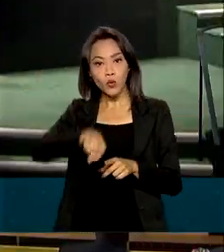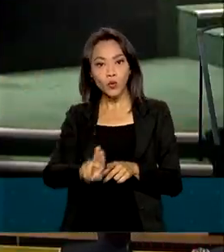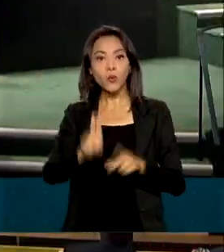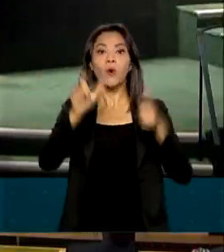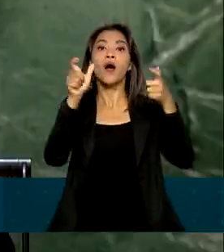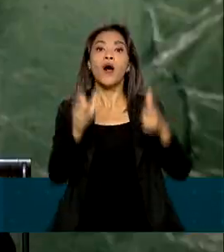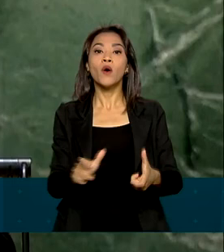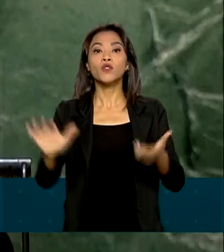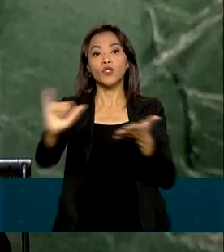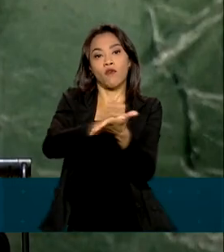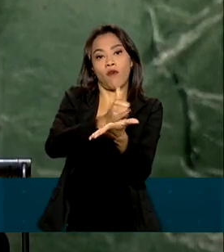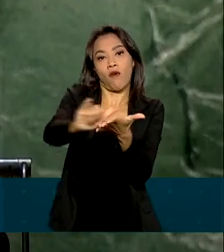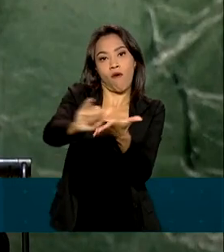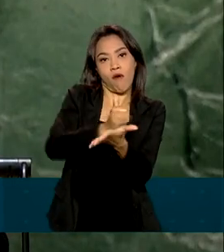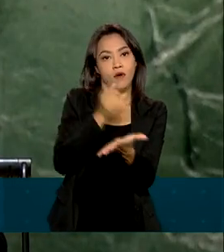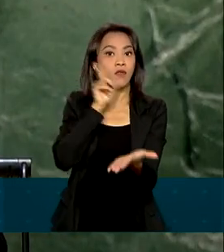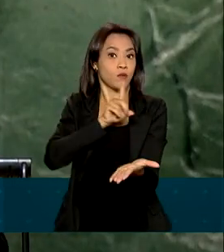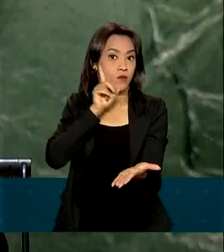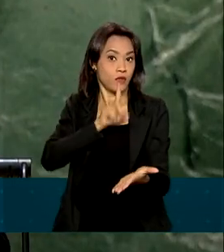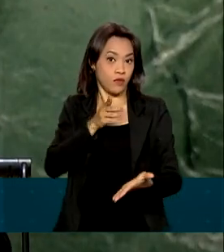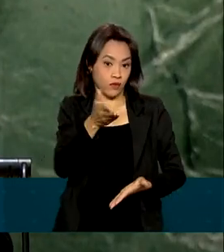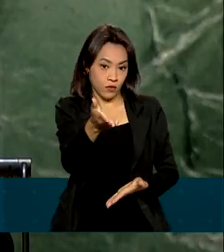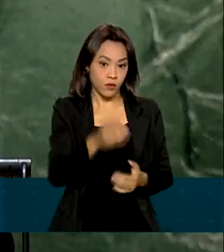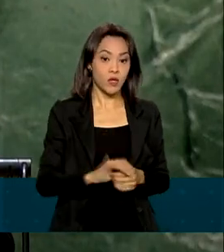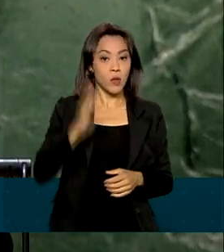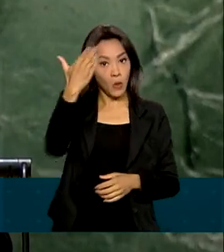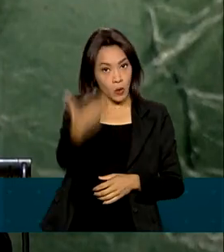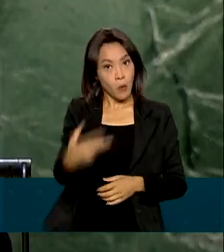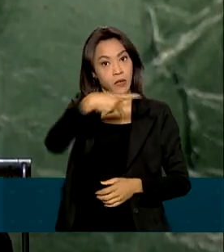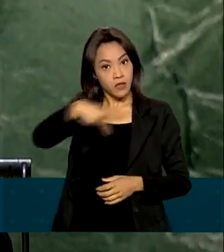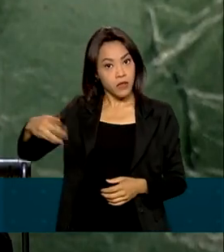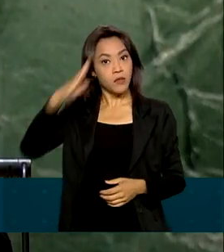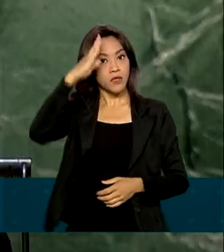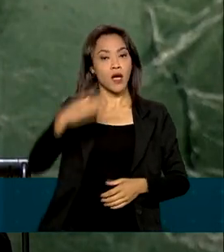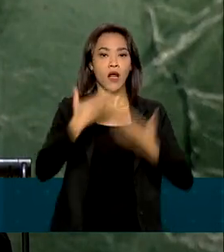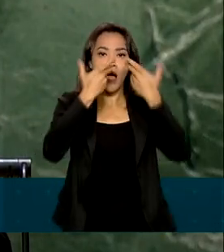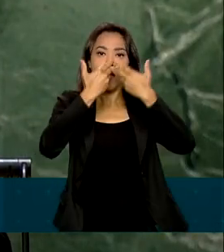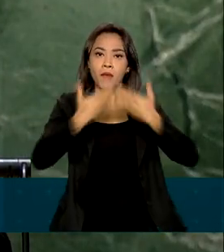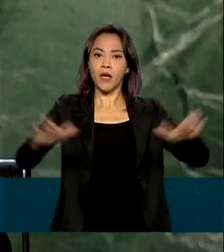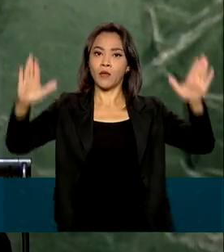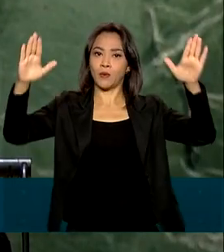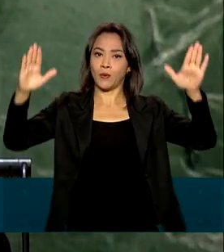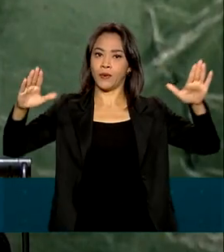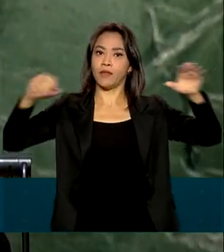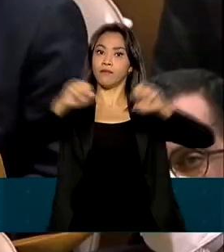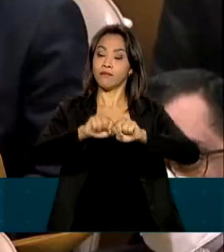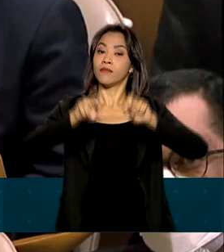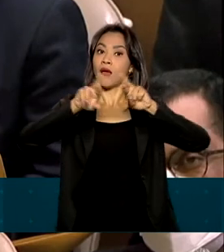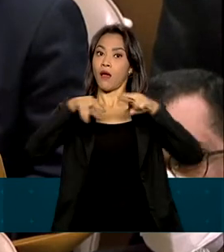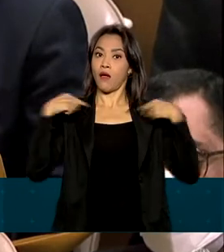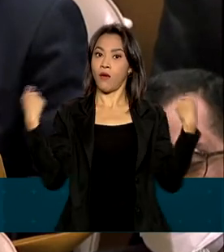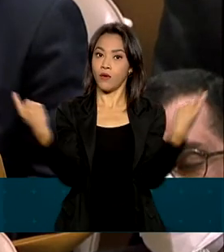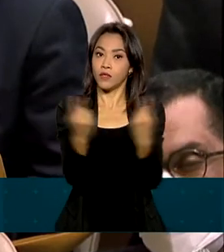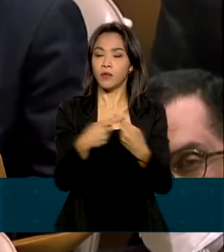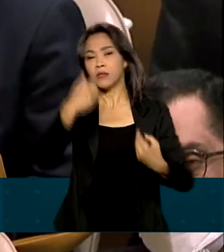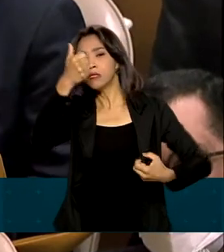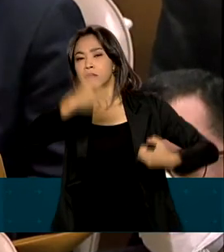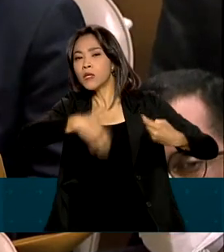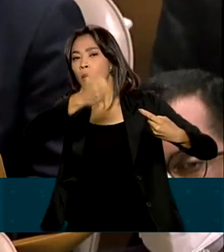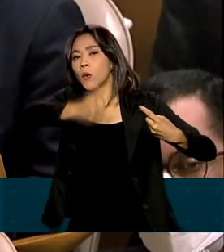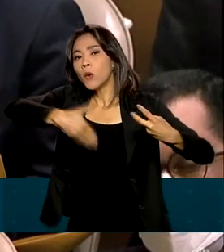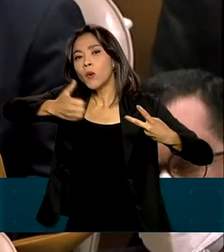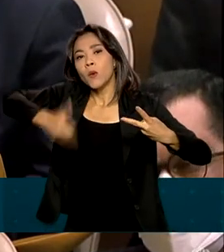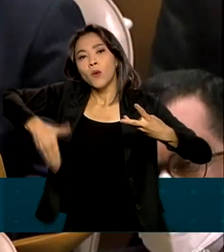Nova Iorque. O presidente Jair Bolsonaro fez o discurso de abertura da Assembleia e destacou as ações do Brasil